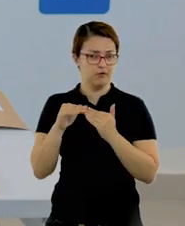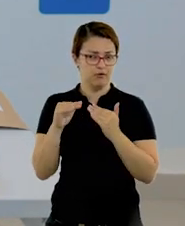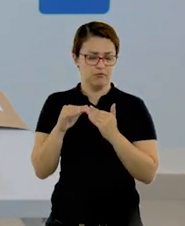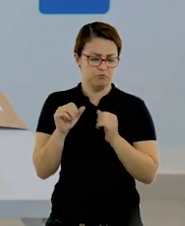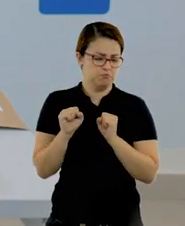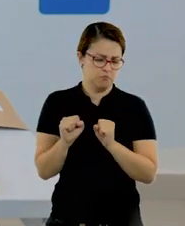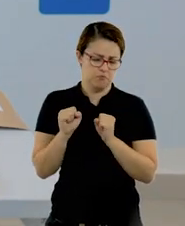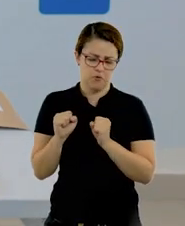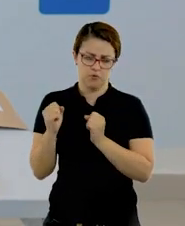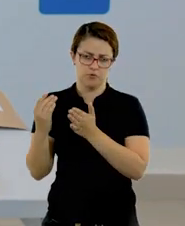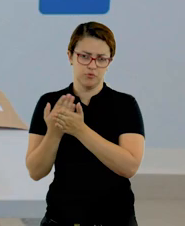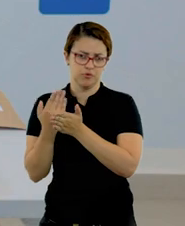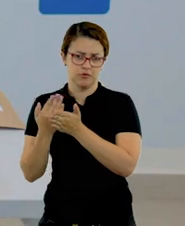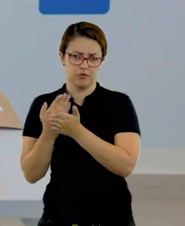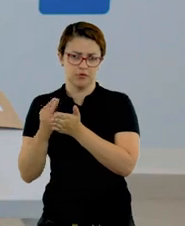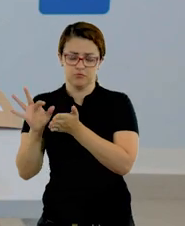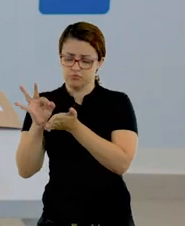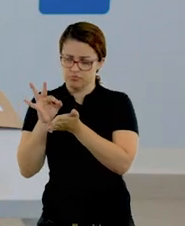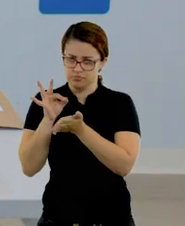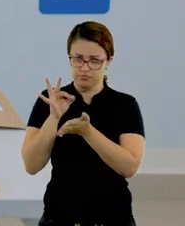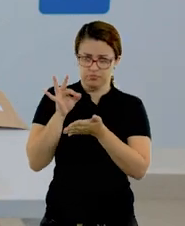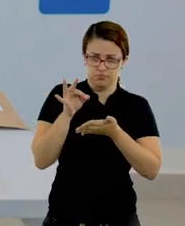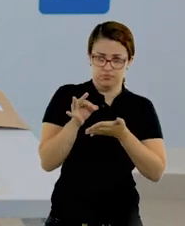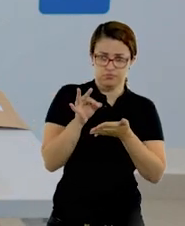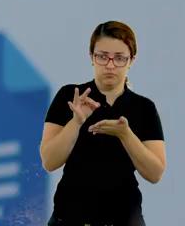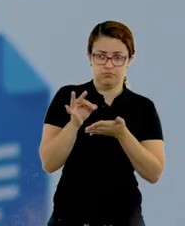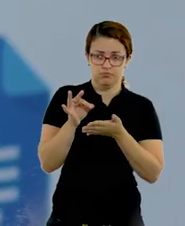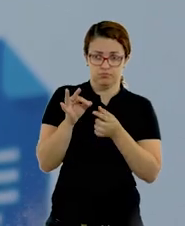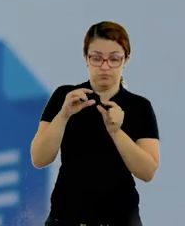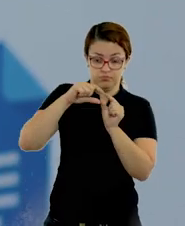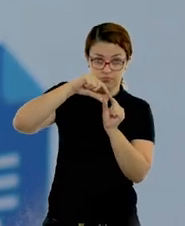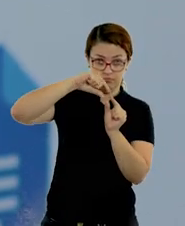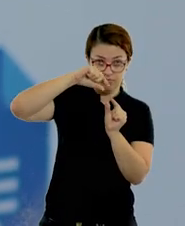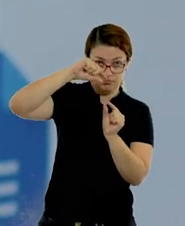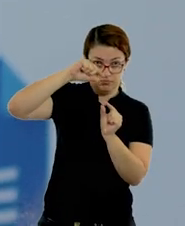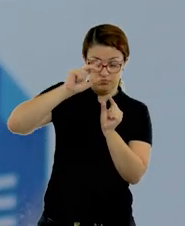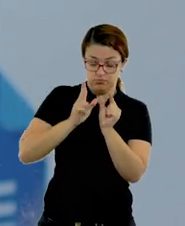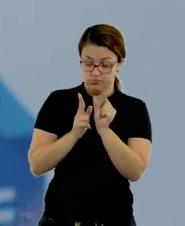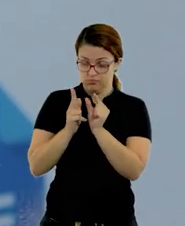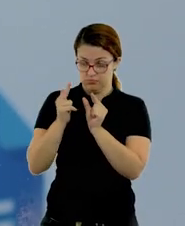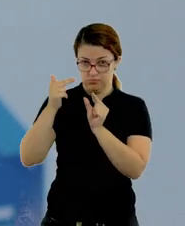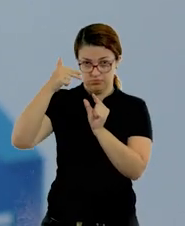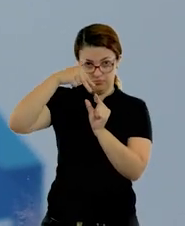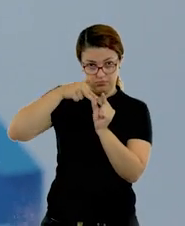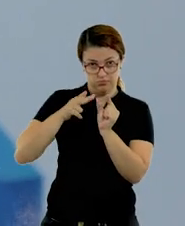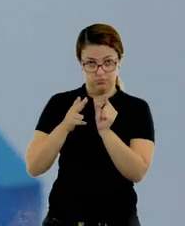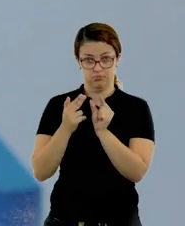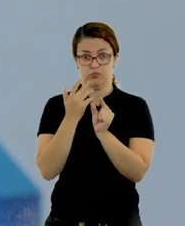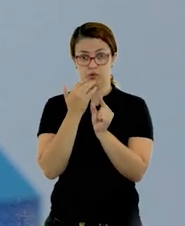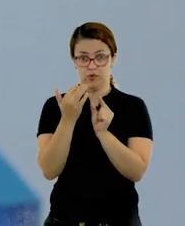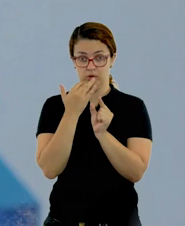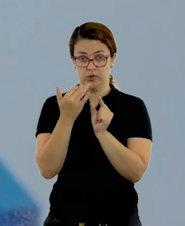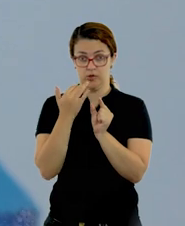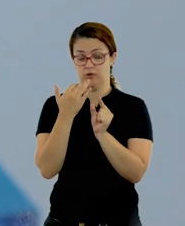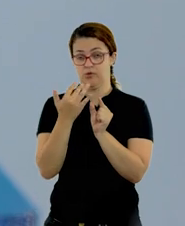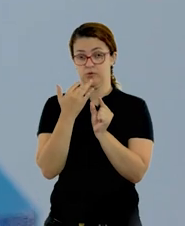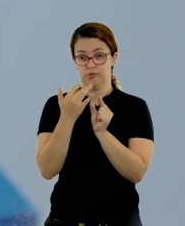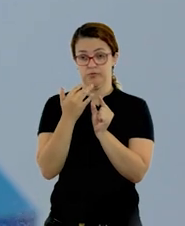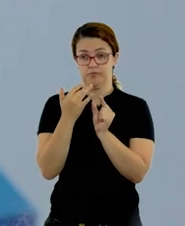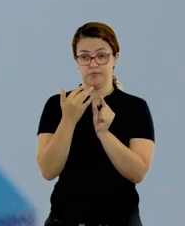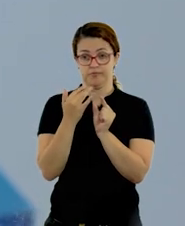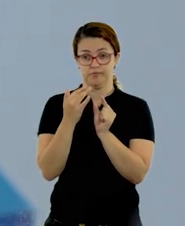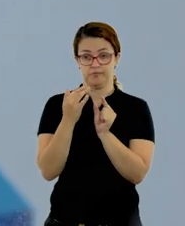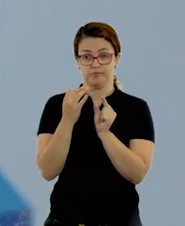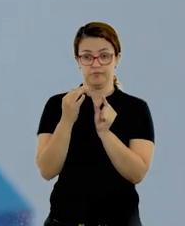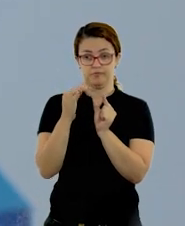pode ser uma folha de caderno. Vocês vão usar tirinhas de papel colorido. Vocês vão